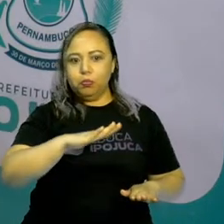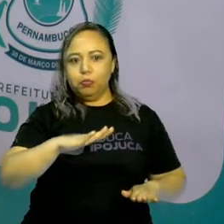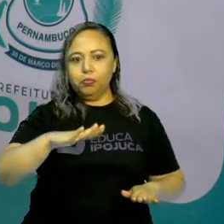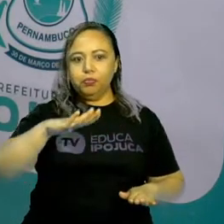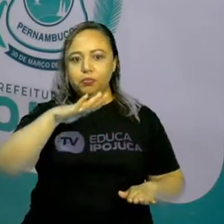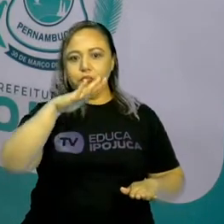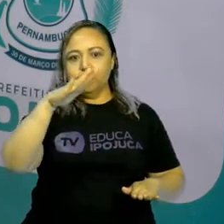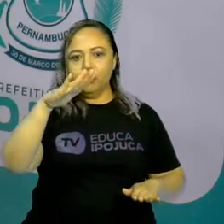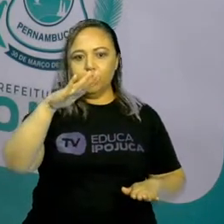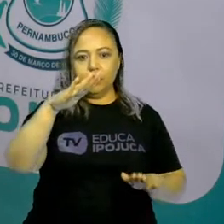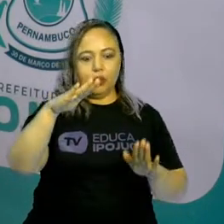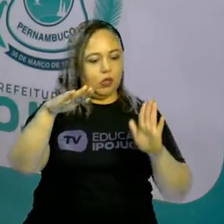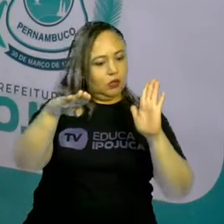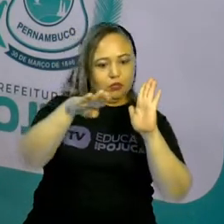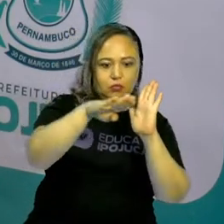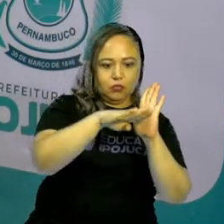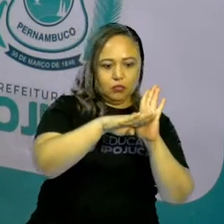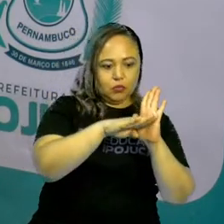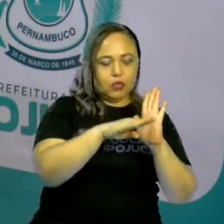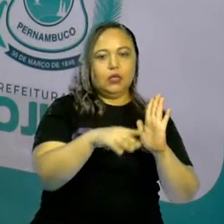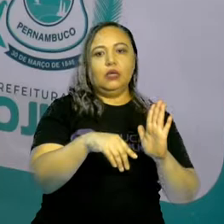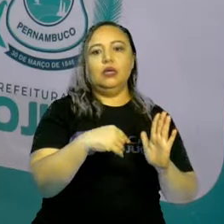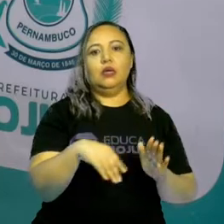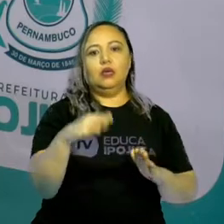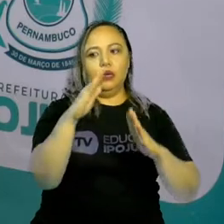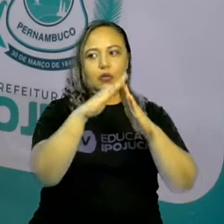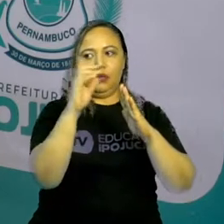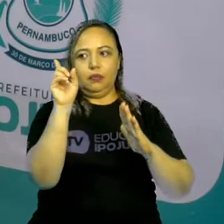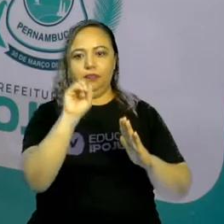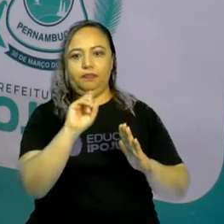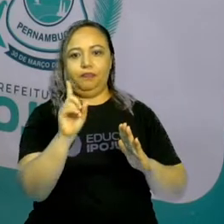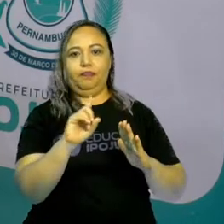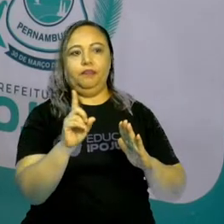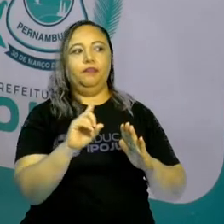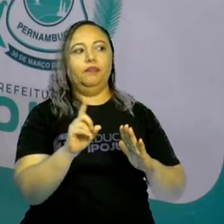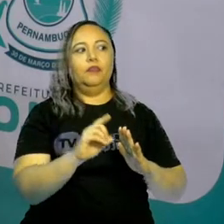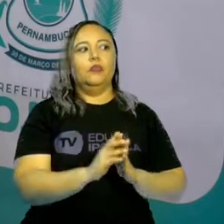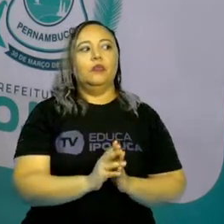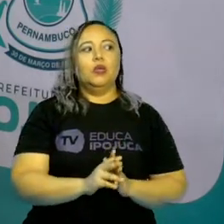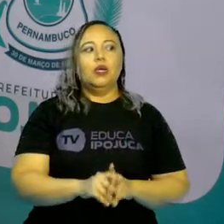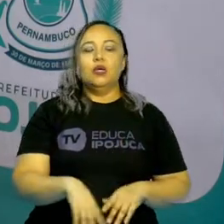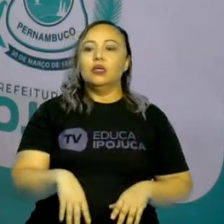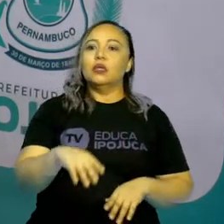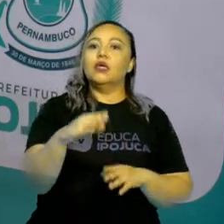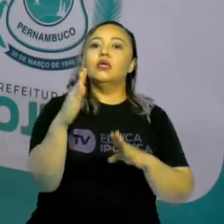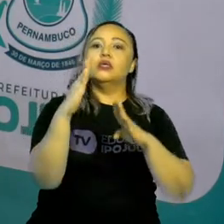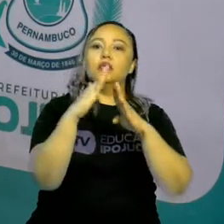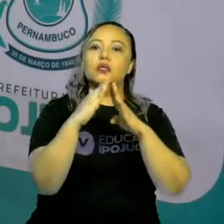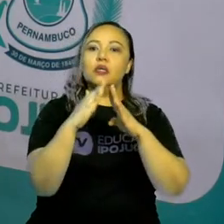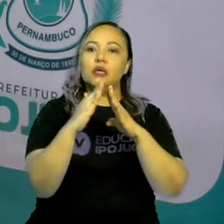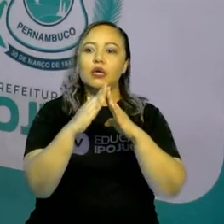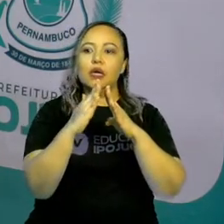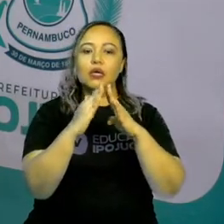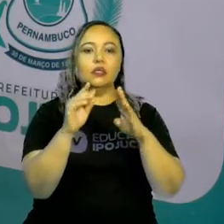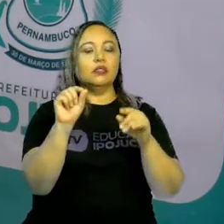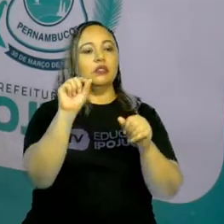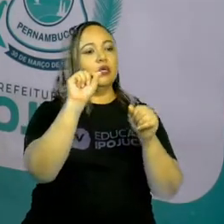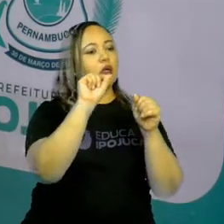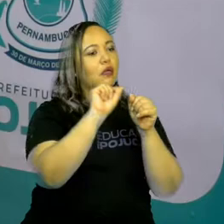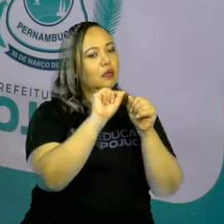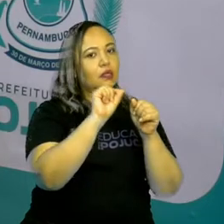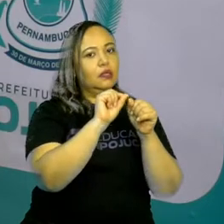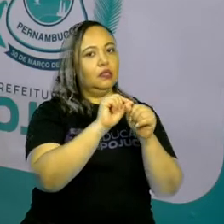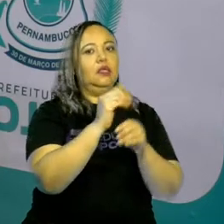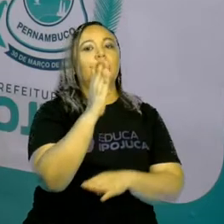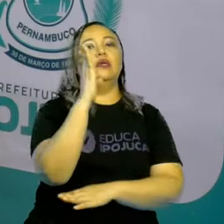quando chegam essas enchentes, a dinâmica de vida dessas pessoas, a alimentação, tudo fica